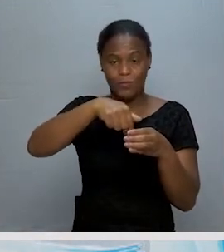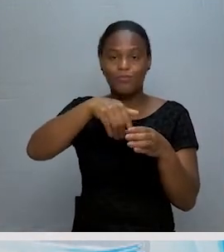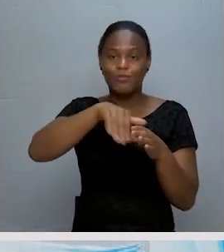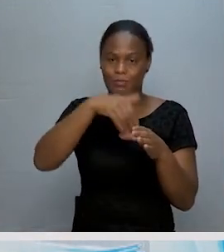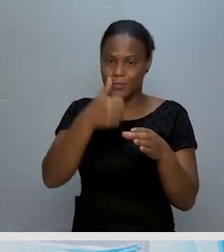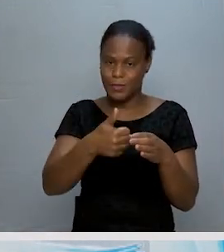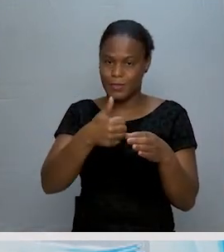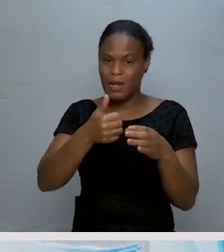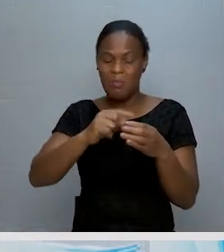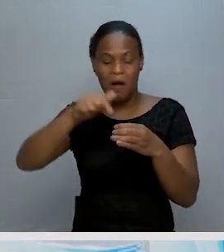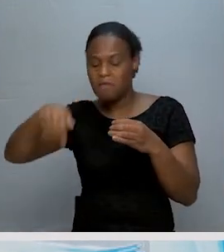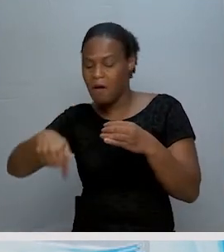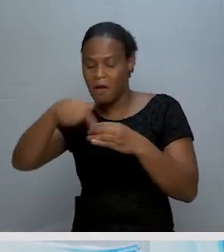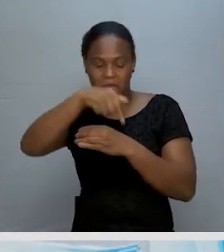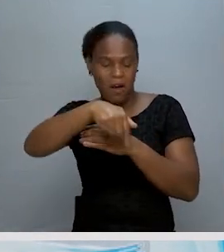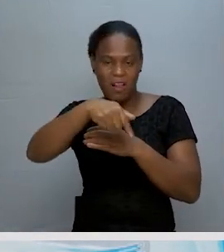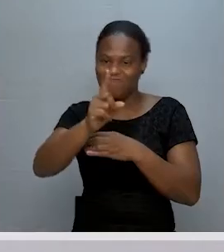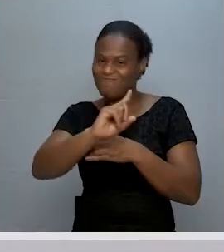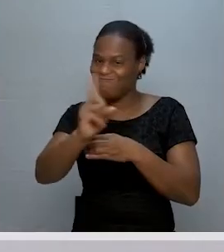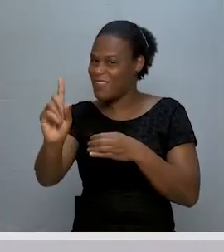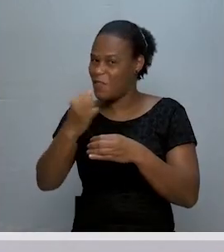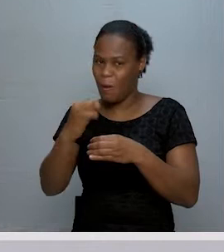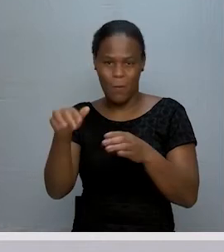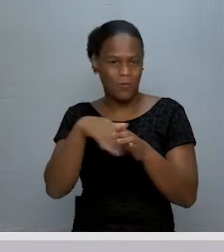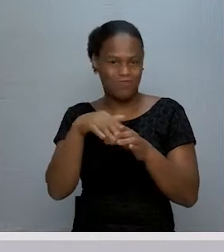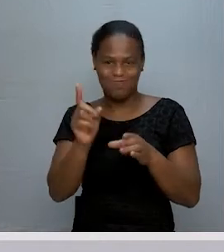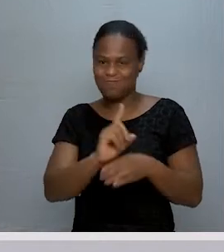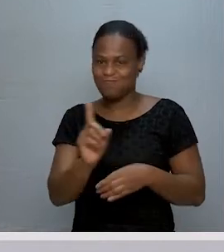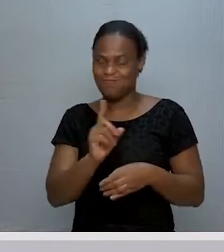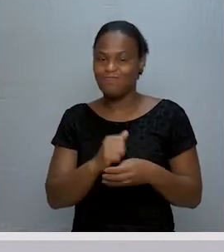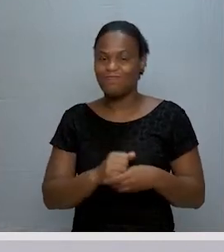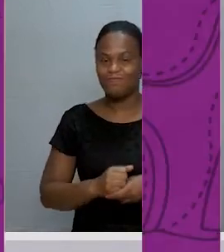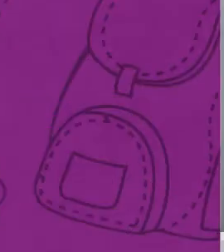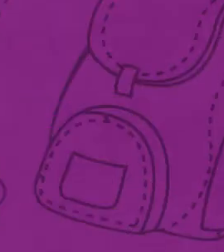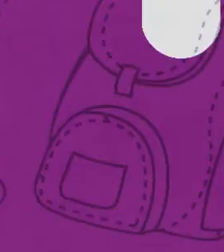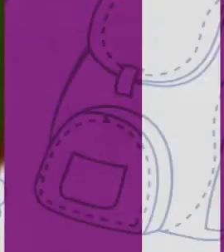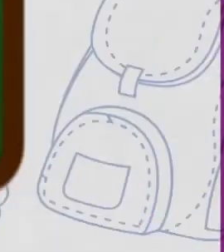não são elementos do conjunto A. Está certo? Muito bem.